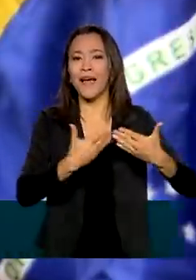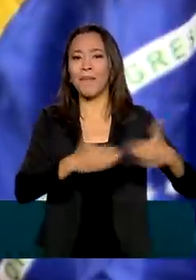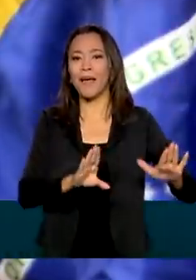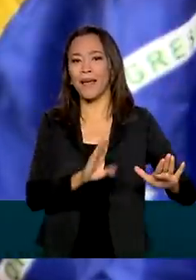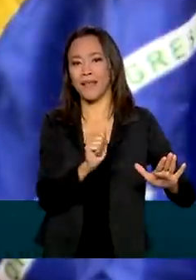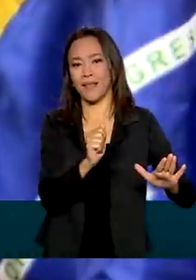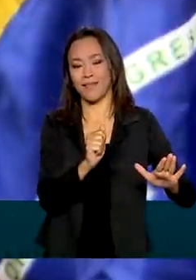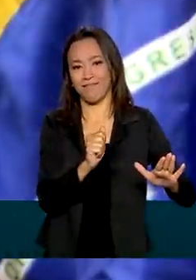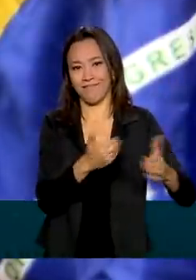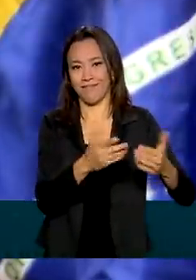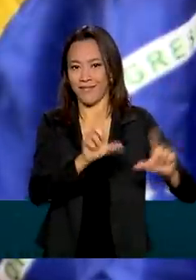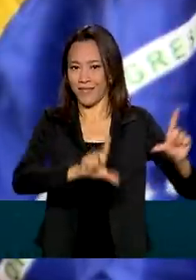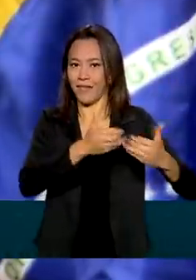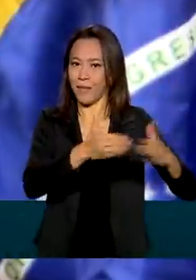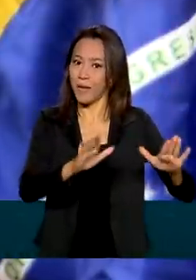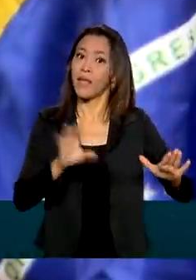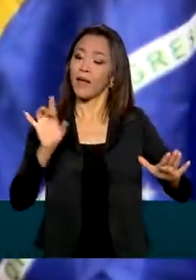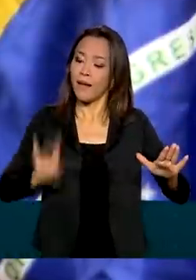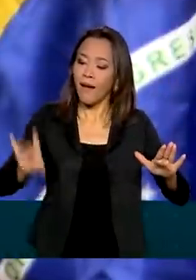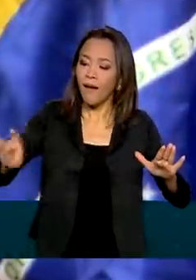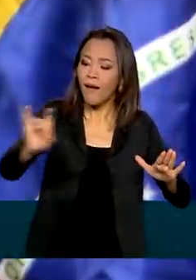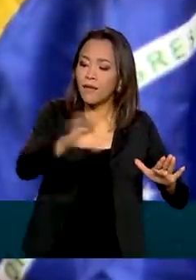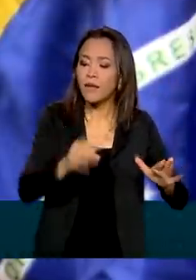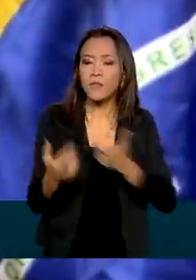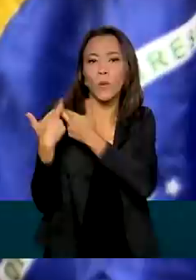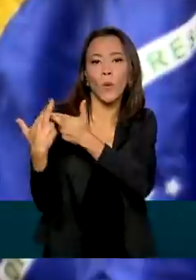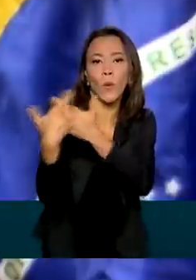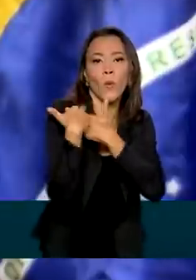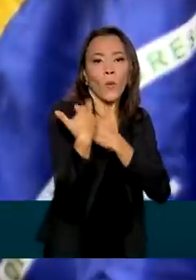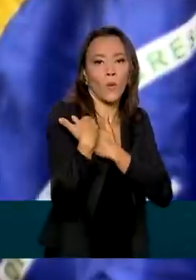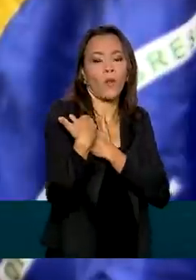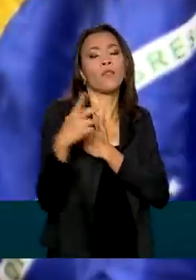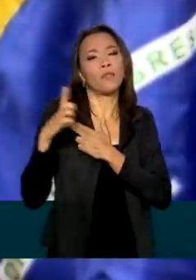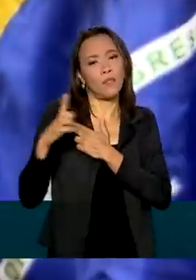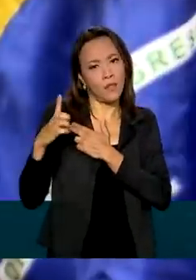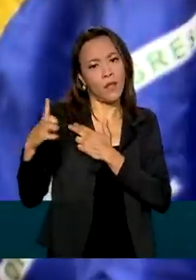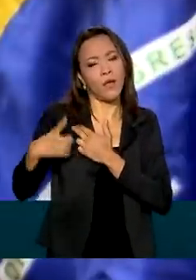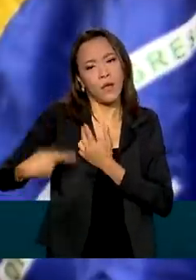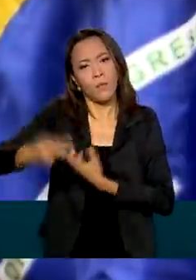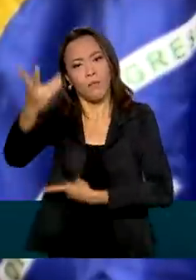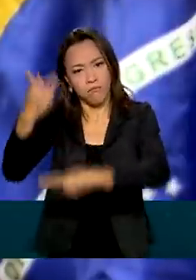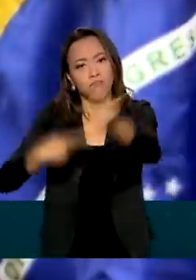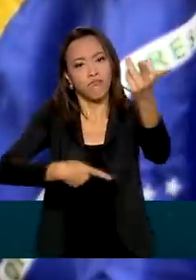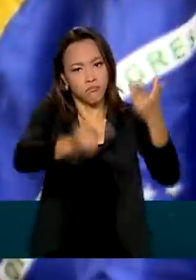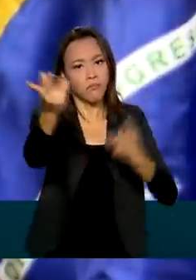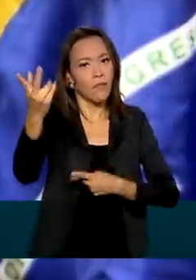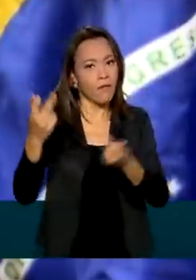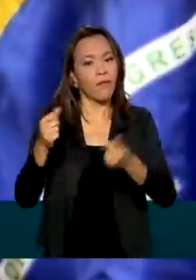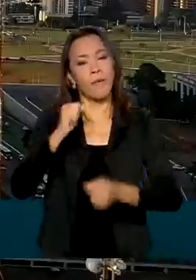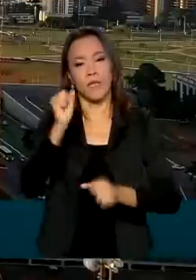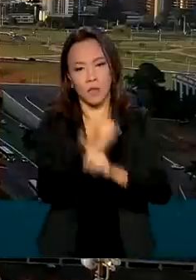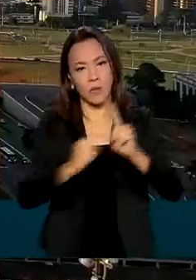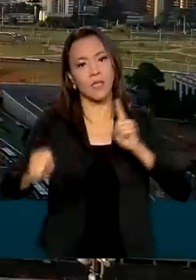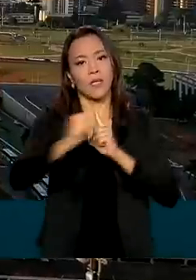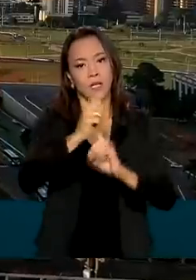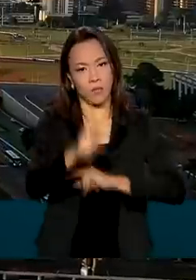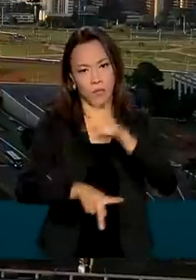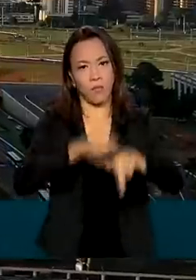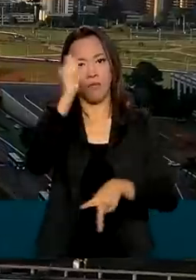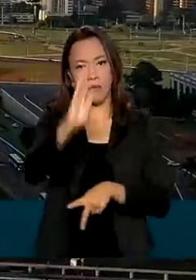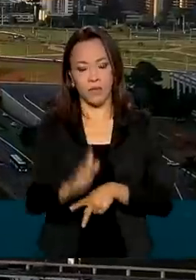cada um, dentro das suas funções, leva um papel importante para a sociedade e para os brasileiros. O